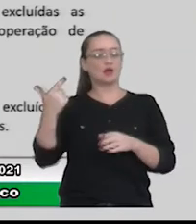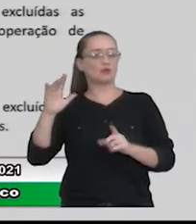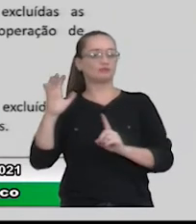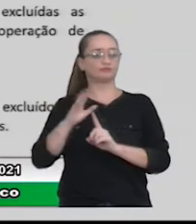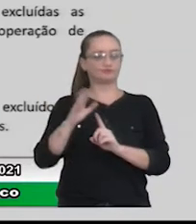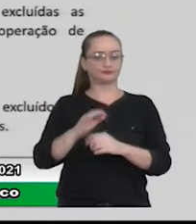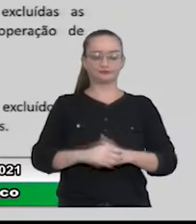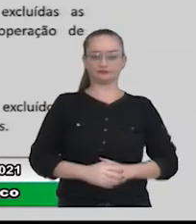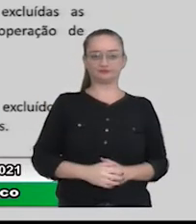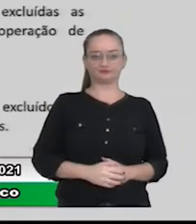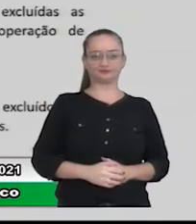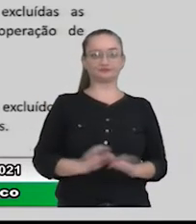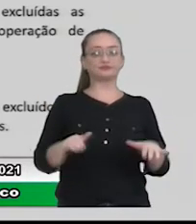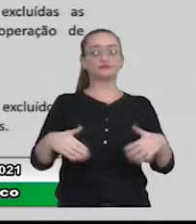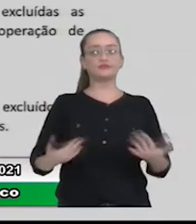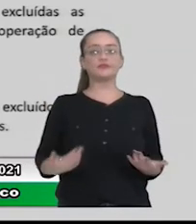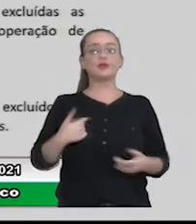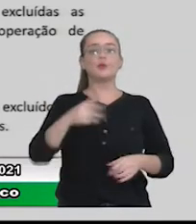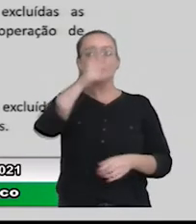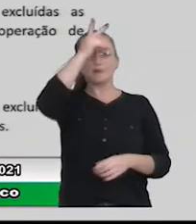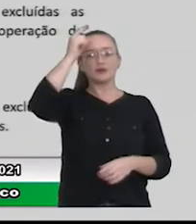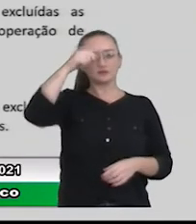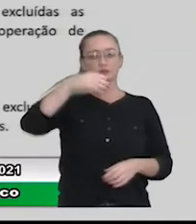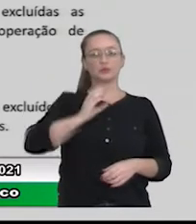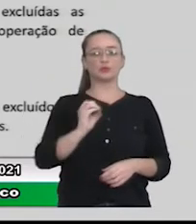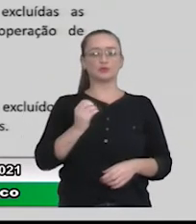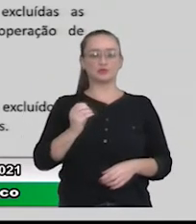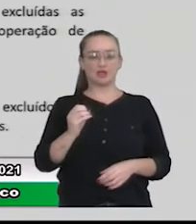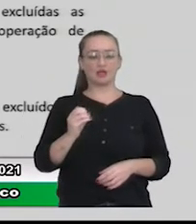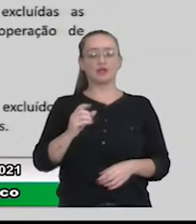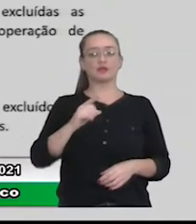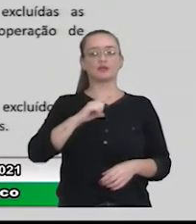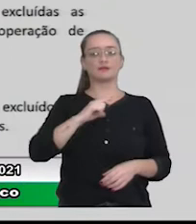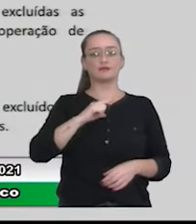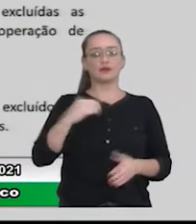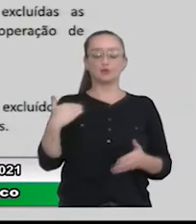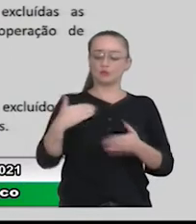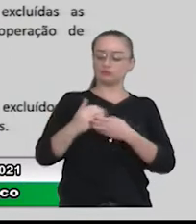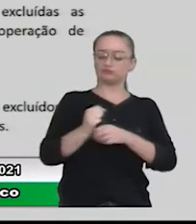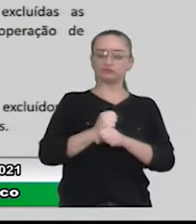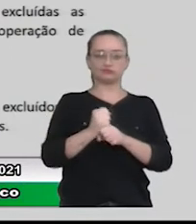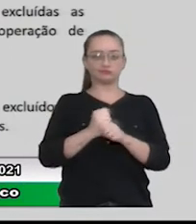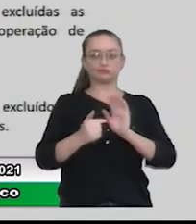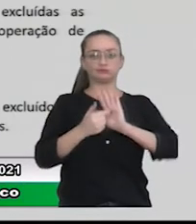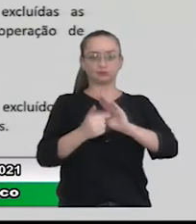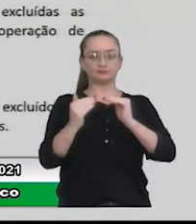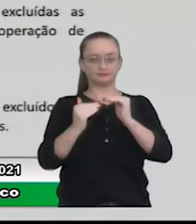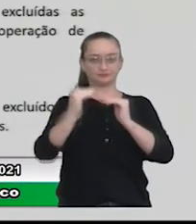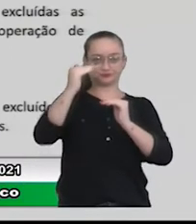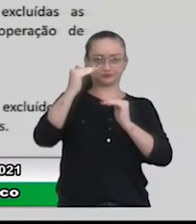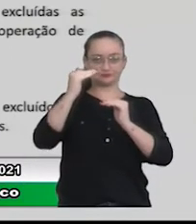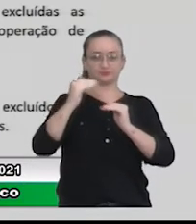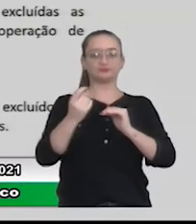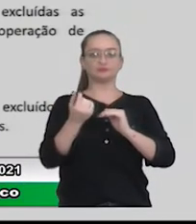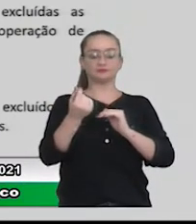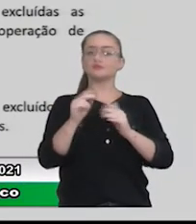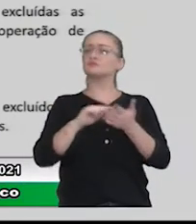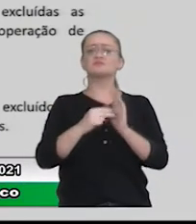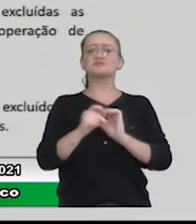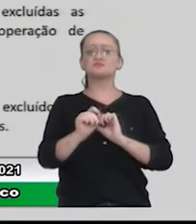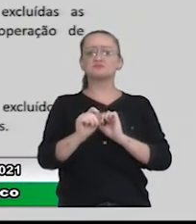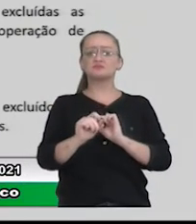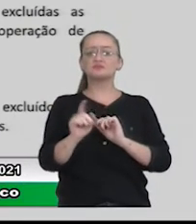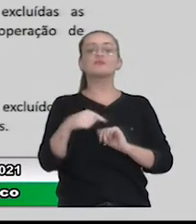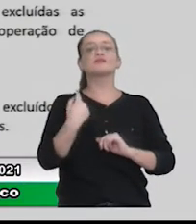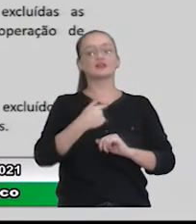financeira. Então, o município de Osasco, ele vem apresentando nos últimos anos superávit primário. O quer dizer? Que a